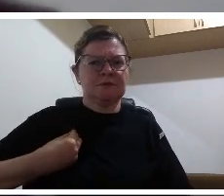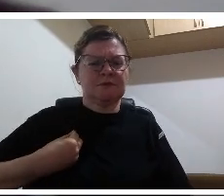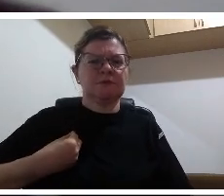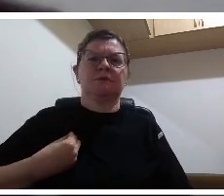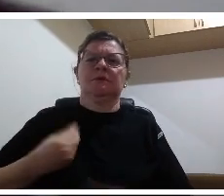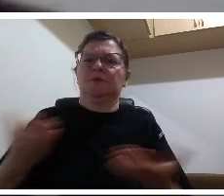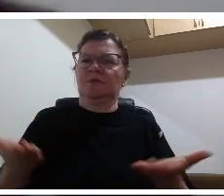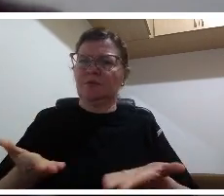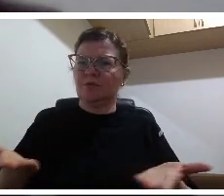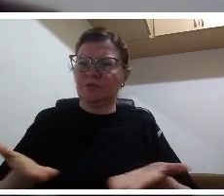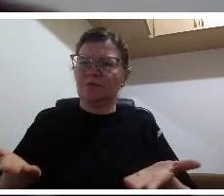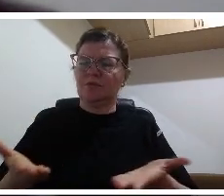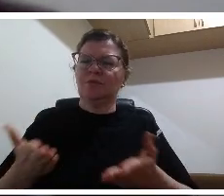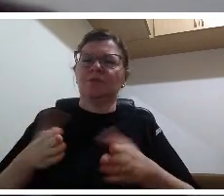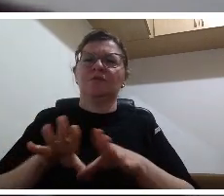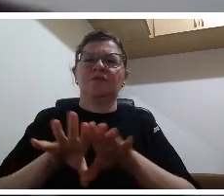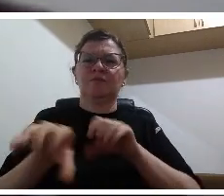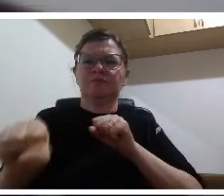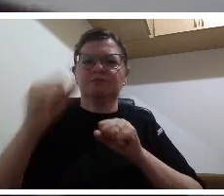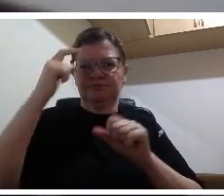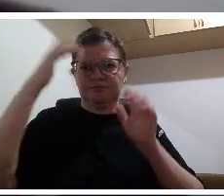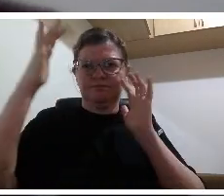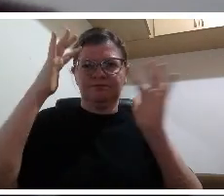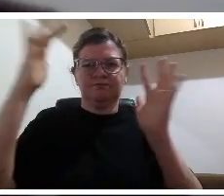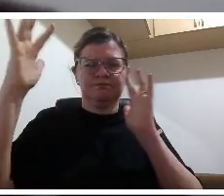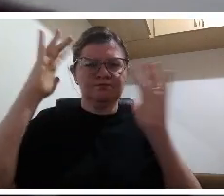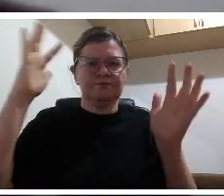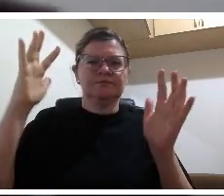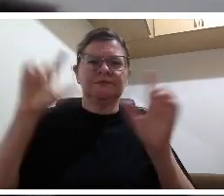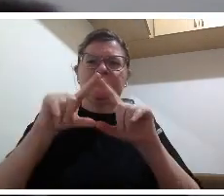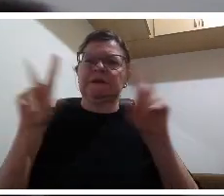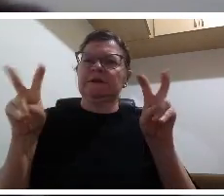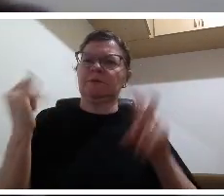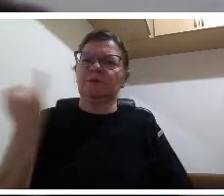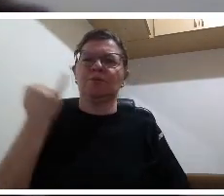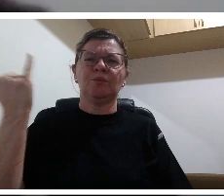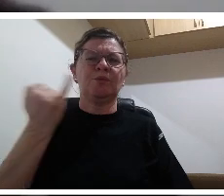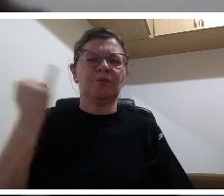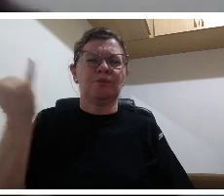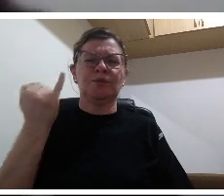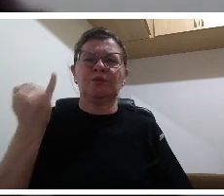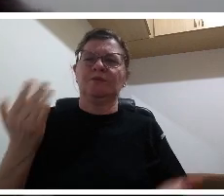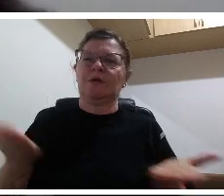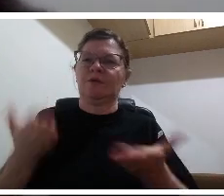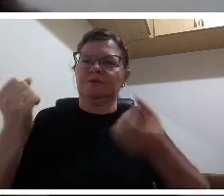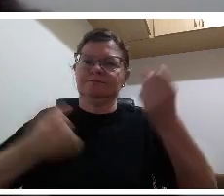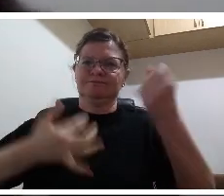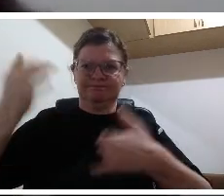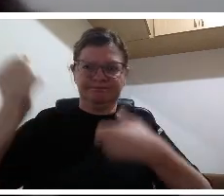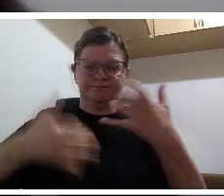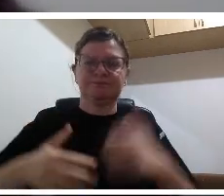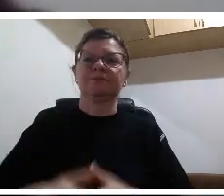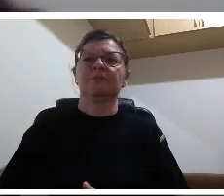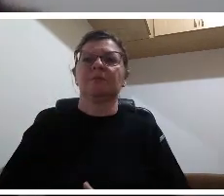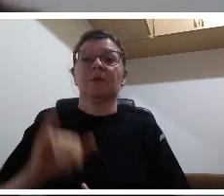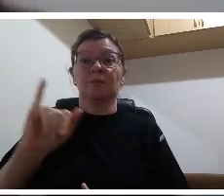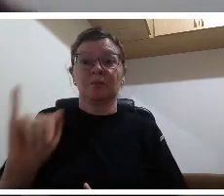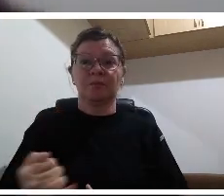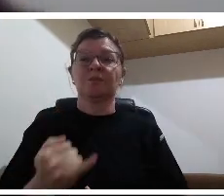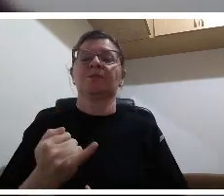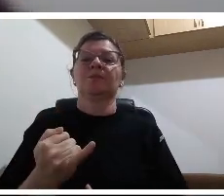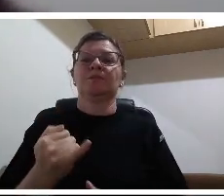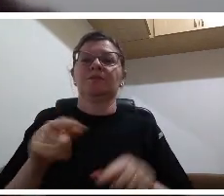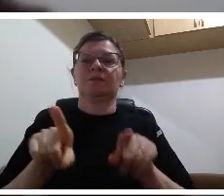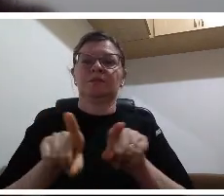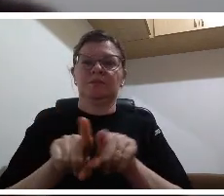aí a equipe toda a equipe que está por trás também de toda de toda essa gravação de todo o nosso canal